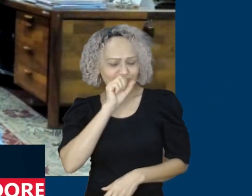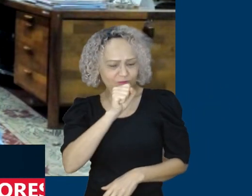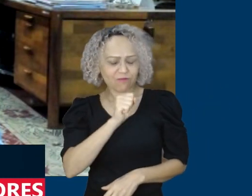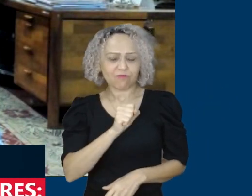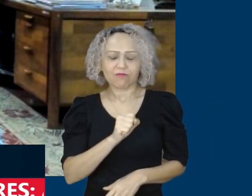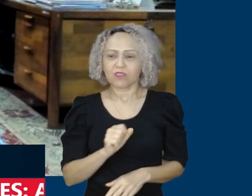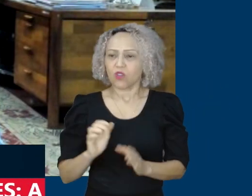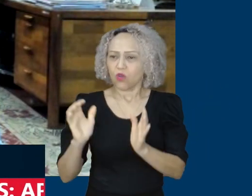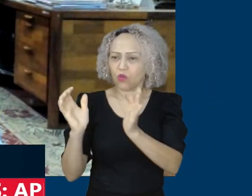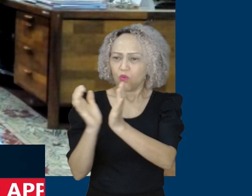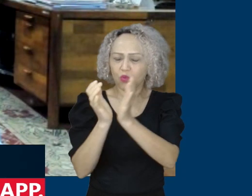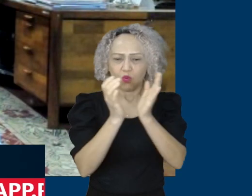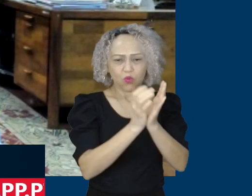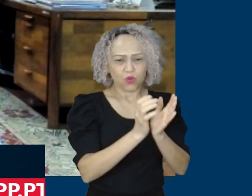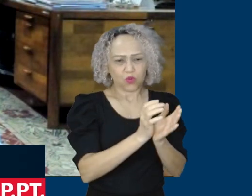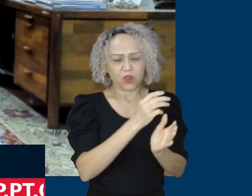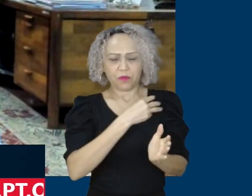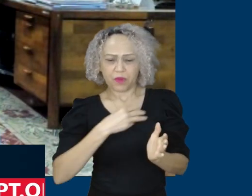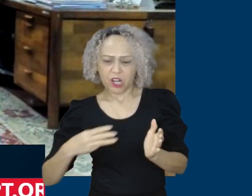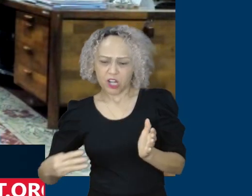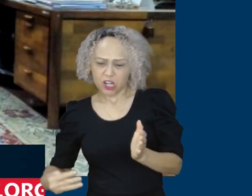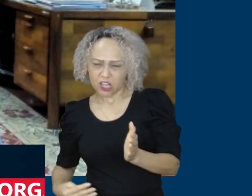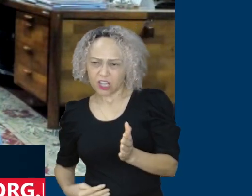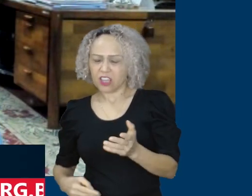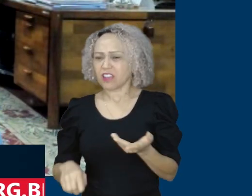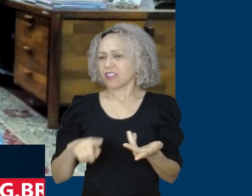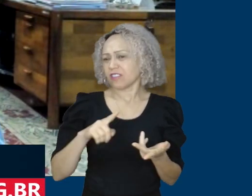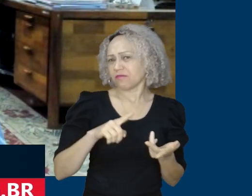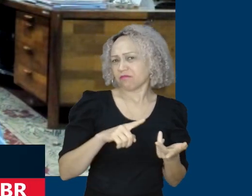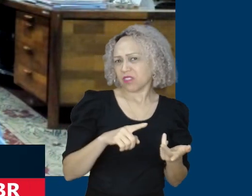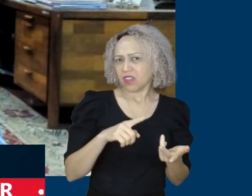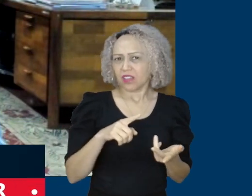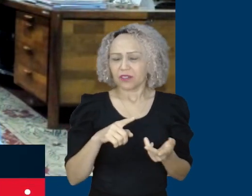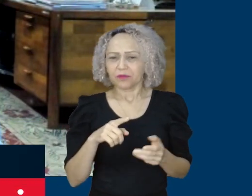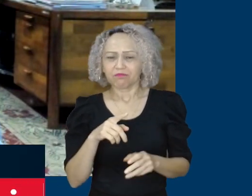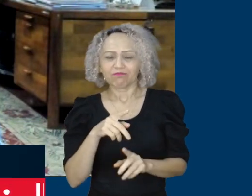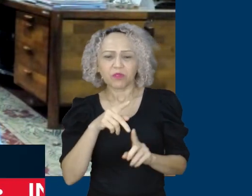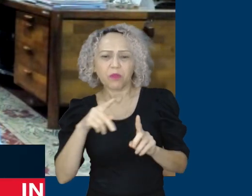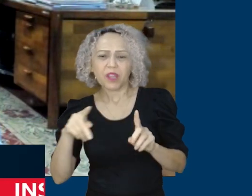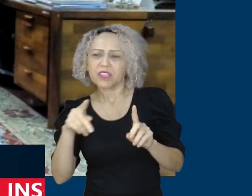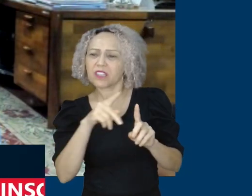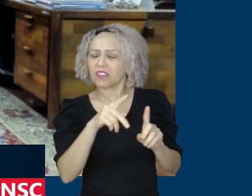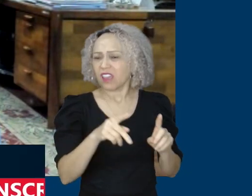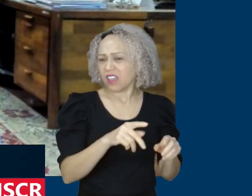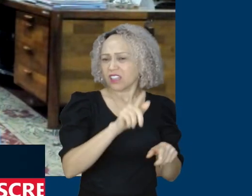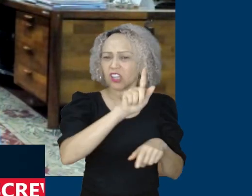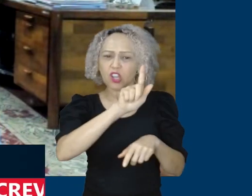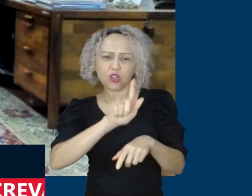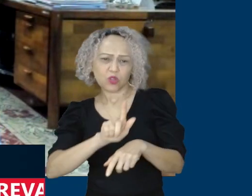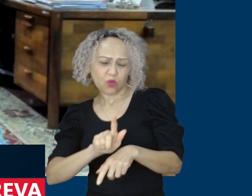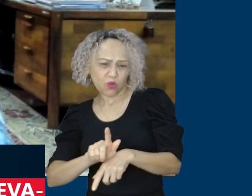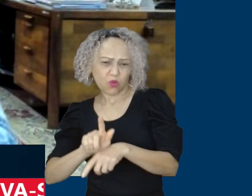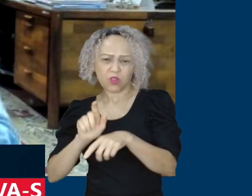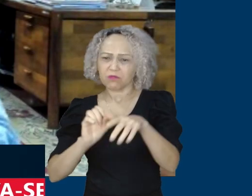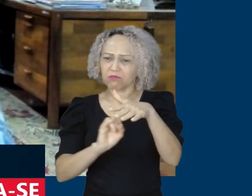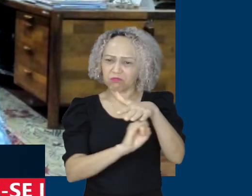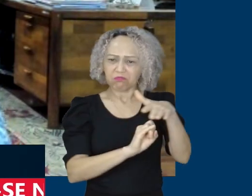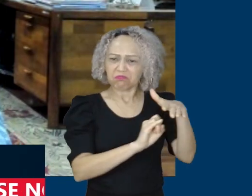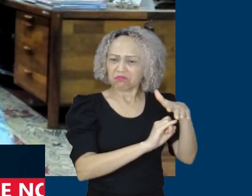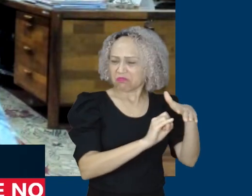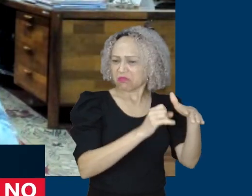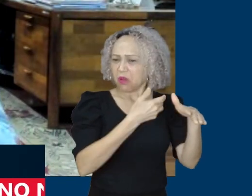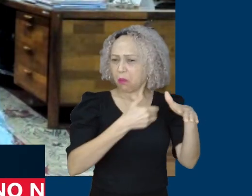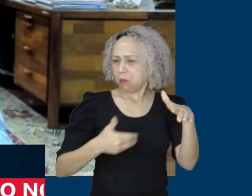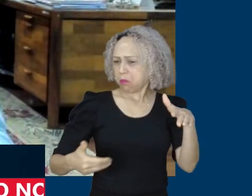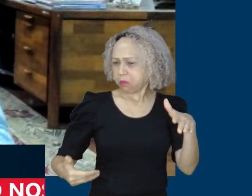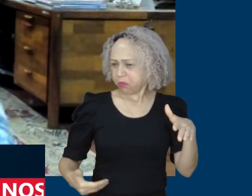os presidentes dos bancos públicos, das presidentas, os nossos gestores, as autarquias. O governo inteiro